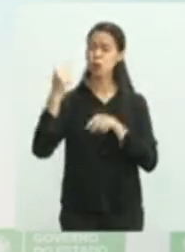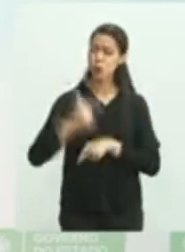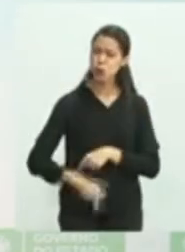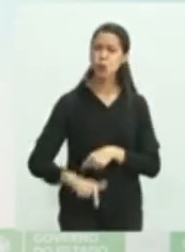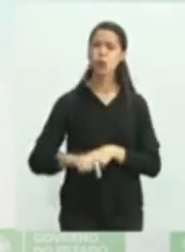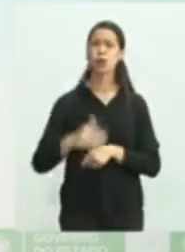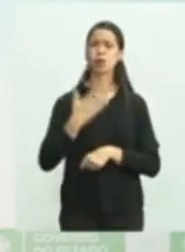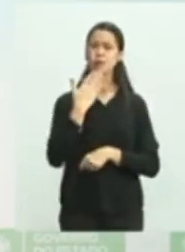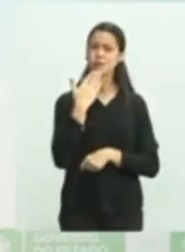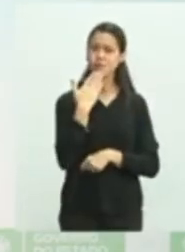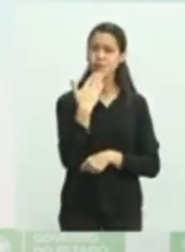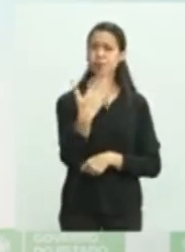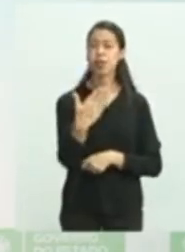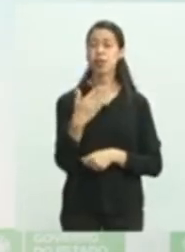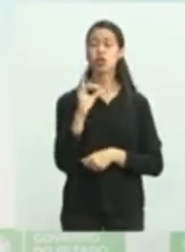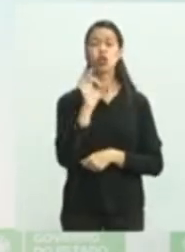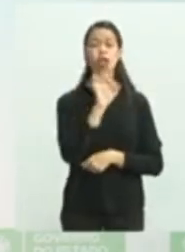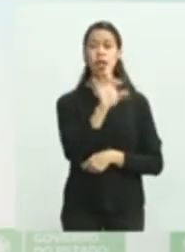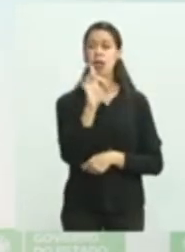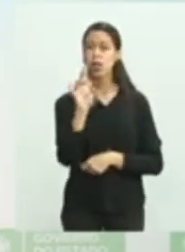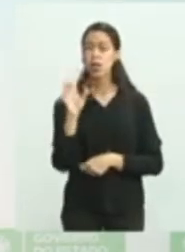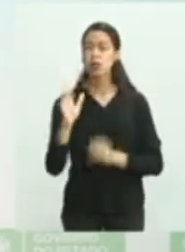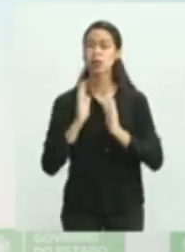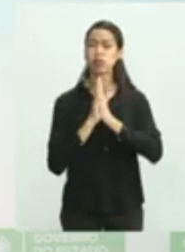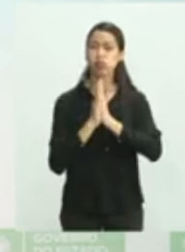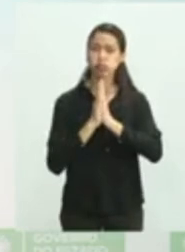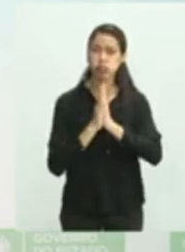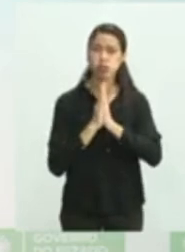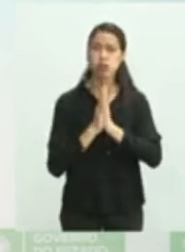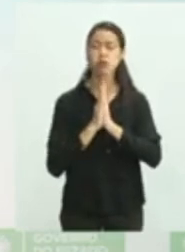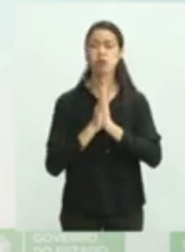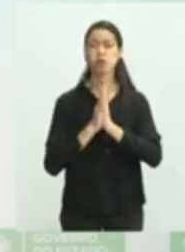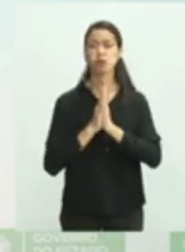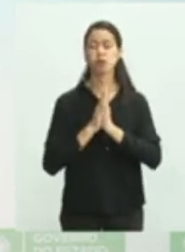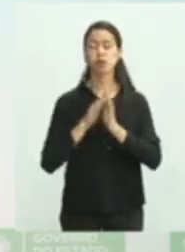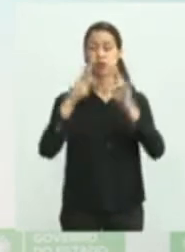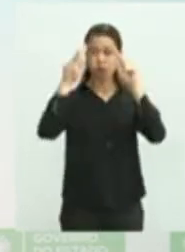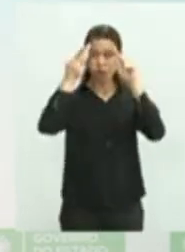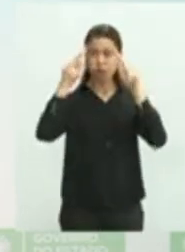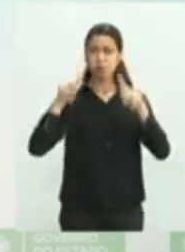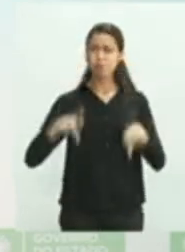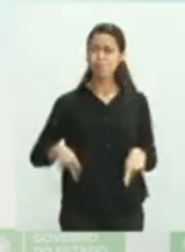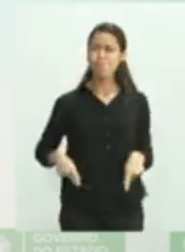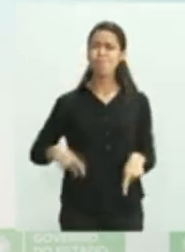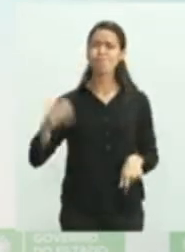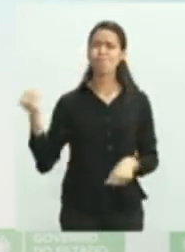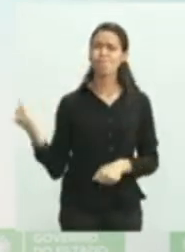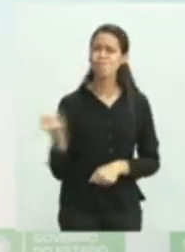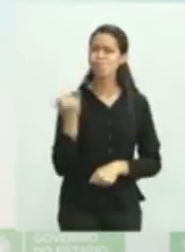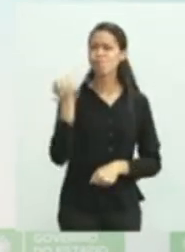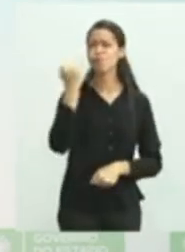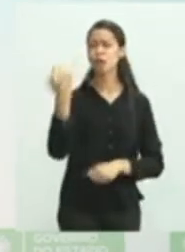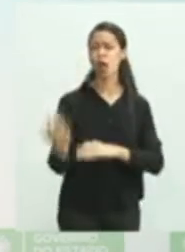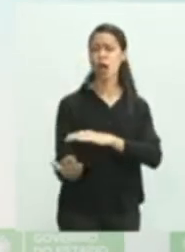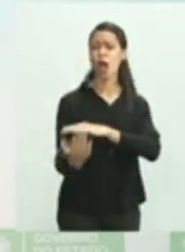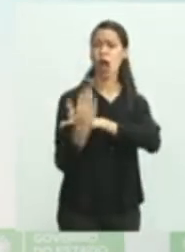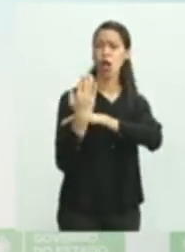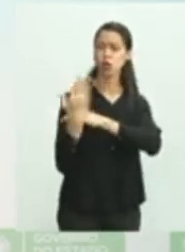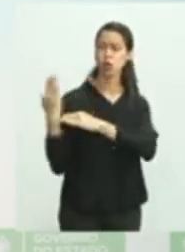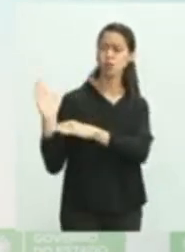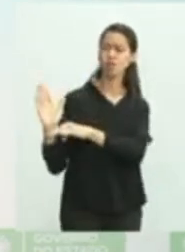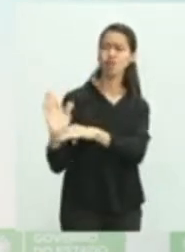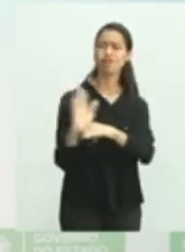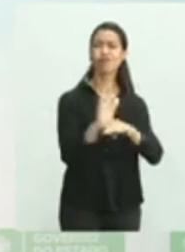aqui há pouco. A participação de cada um da população do Mato Grosso do será fundamental para esse enfrentamento.